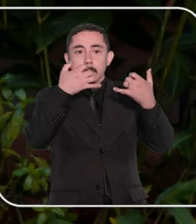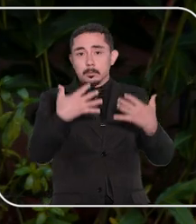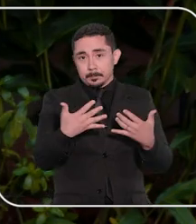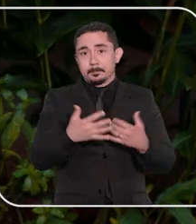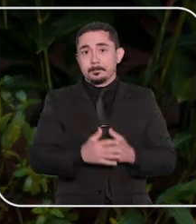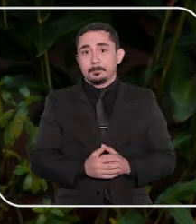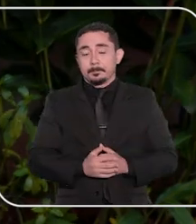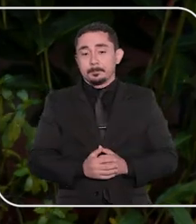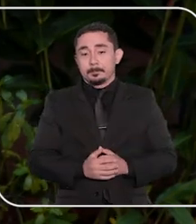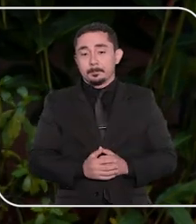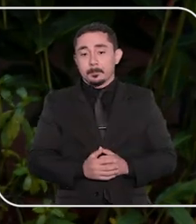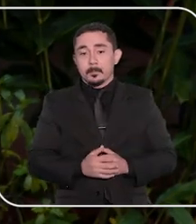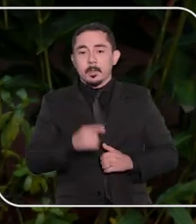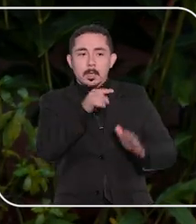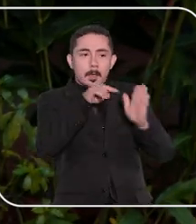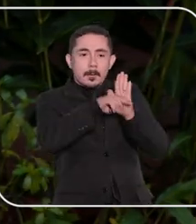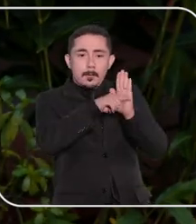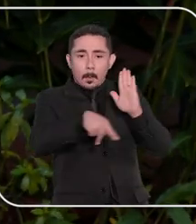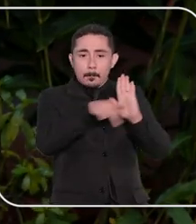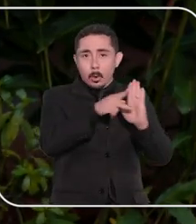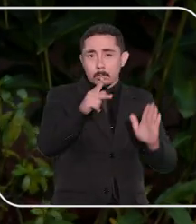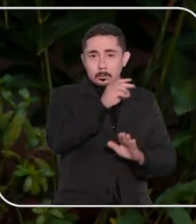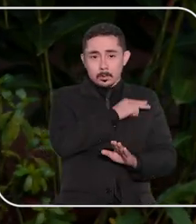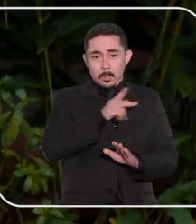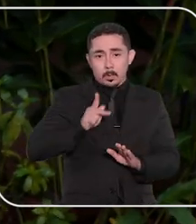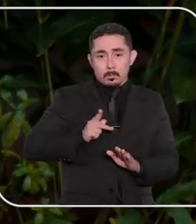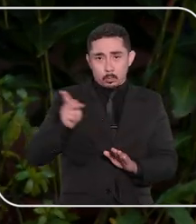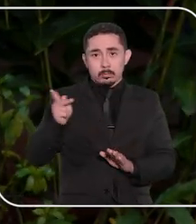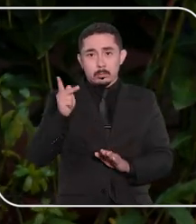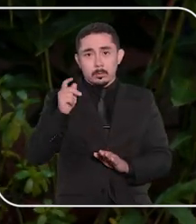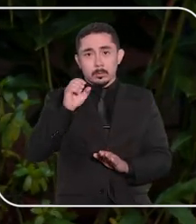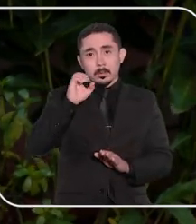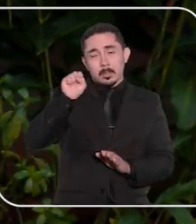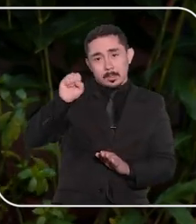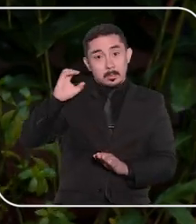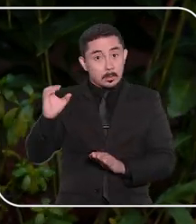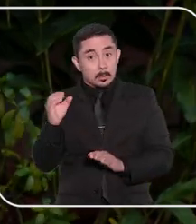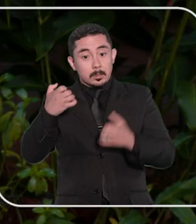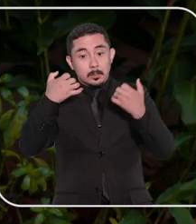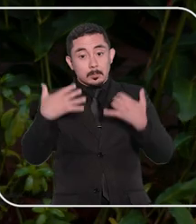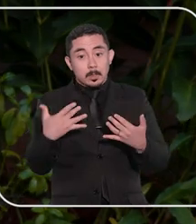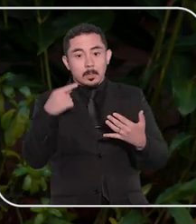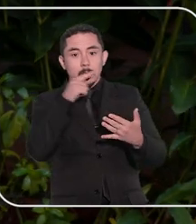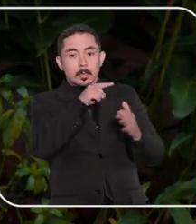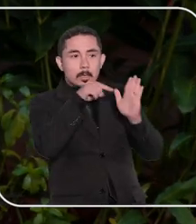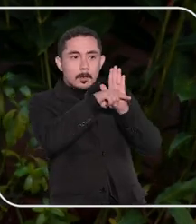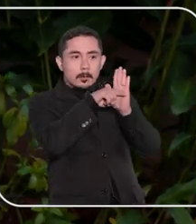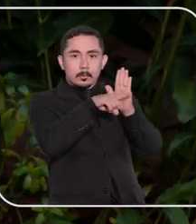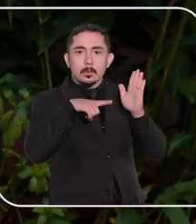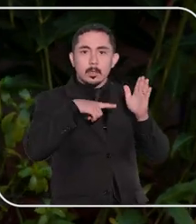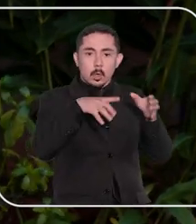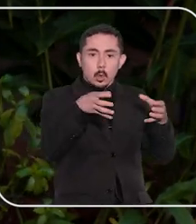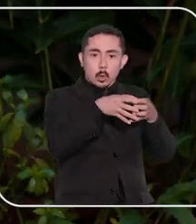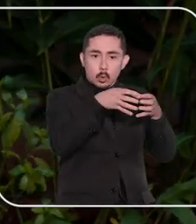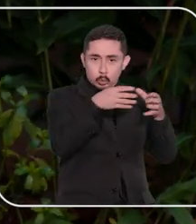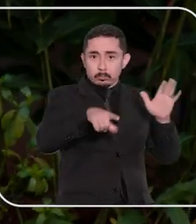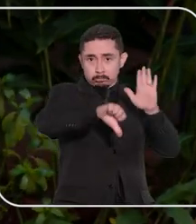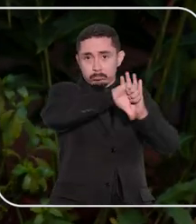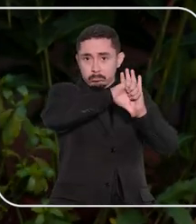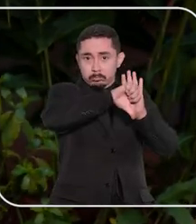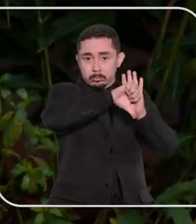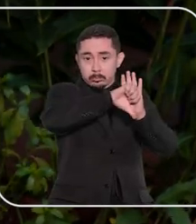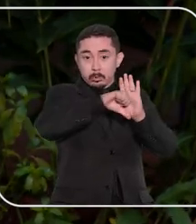As investigações requisitadas pelo Ministério Público de Santa Catarina sugerem que o investigado faz parte de uma